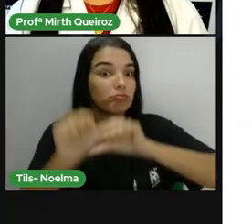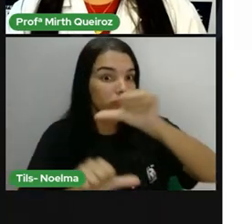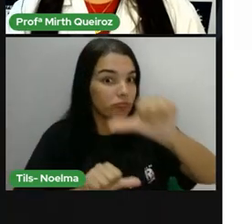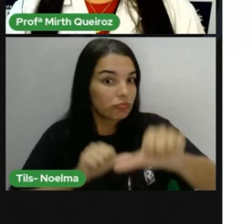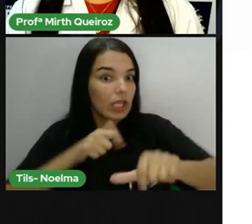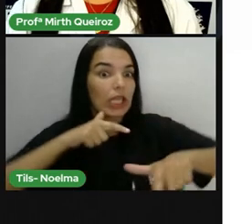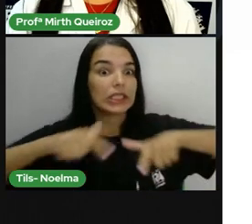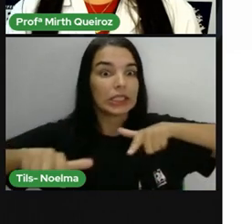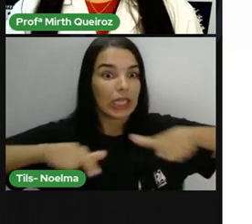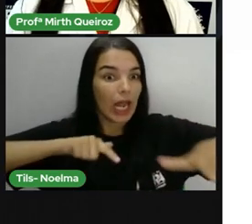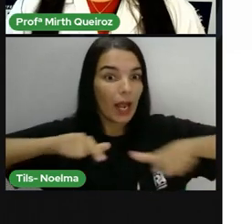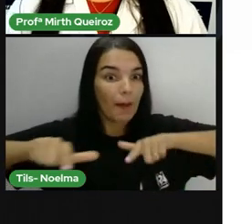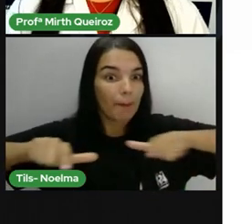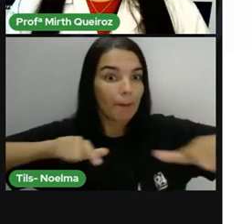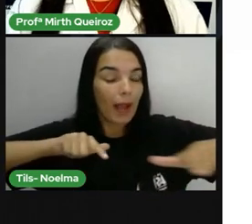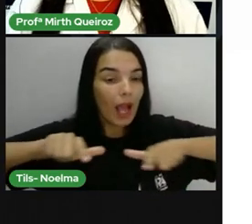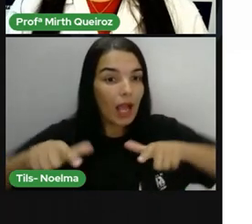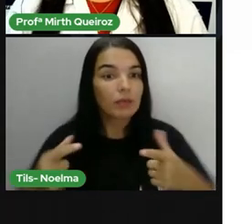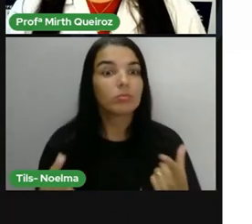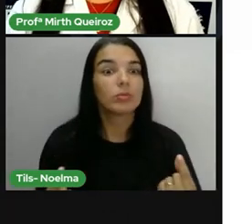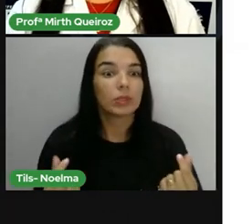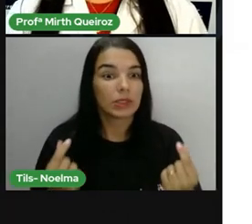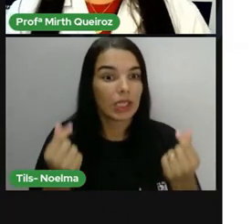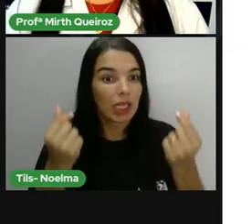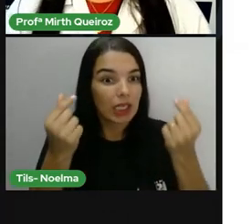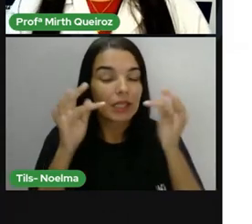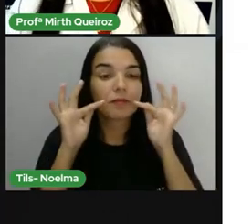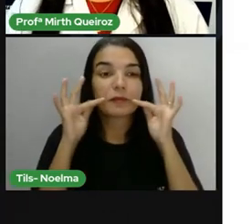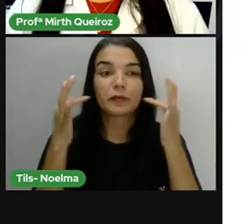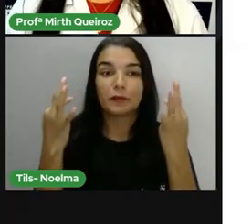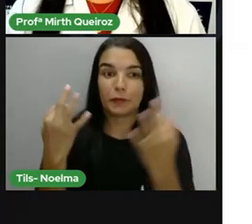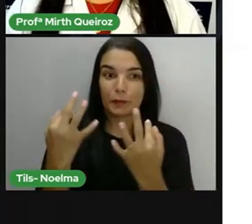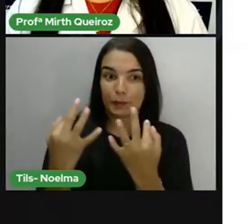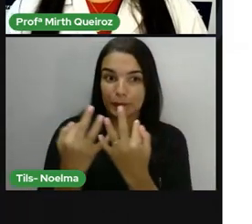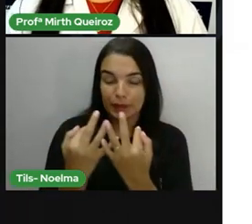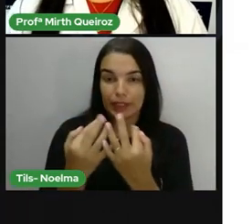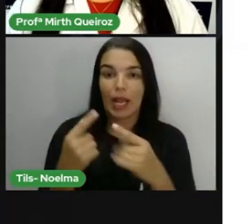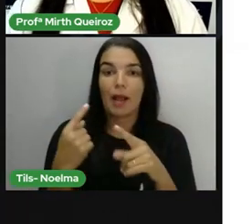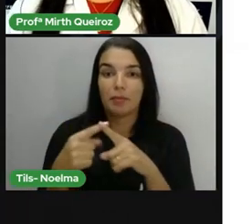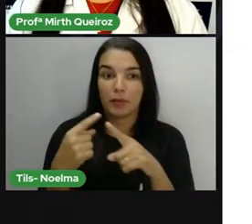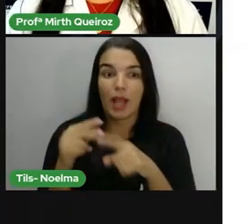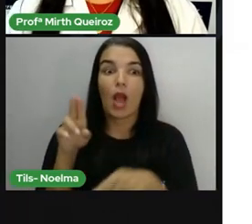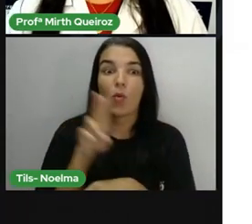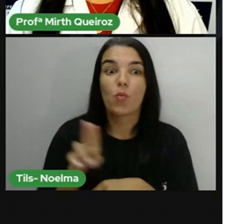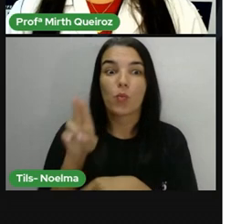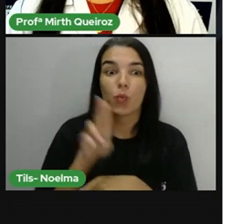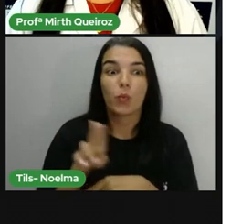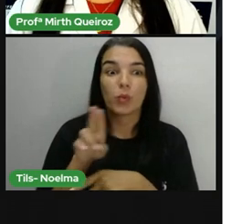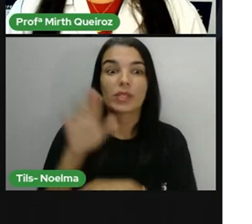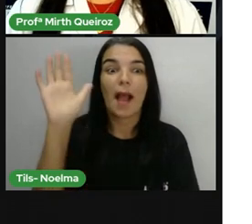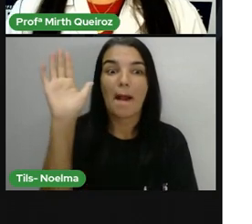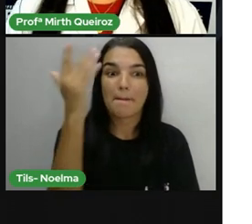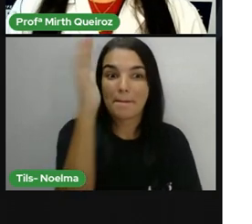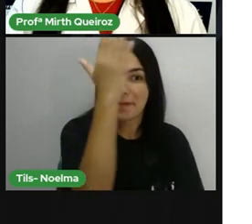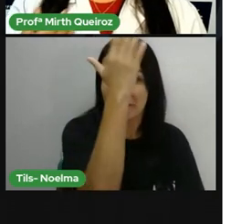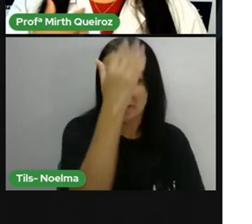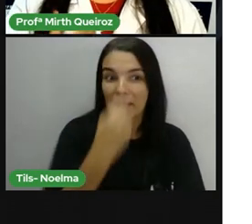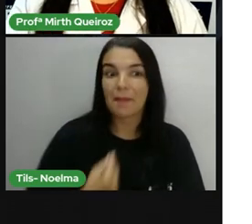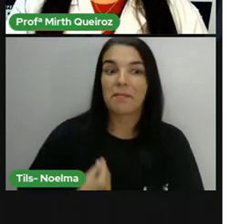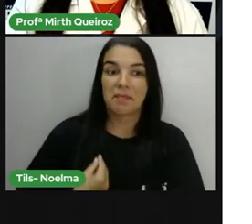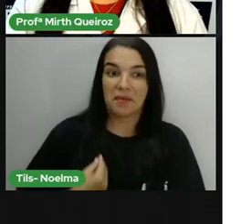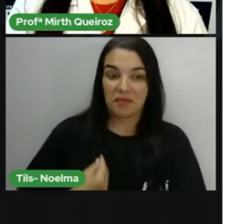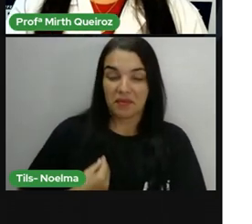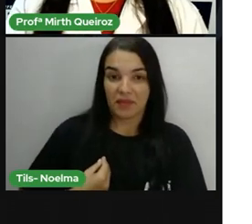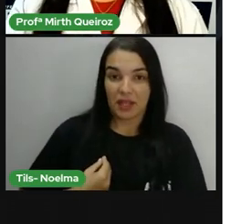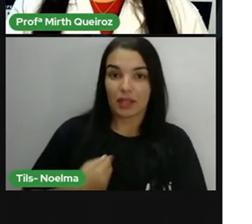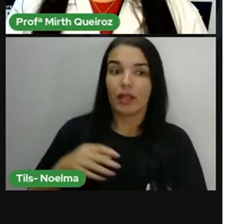trabalho e renda para as famílias. Porque se utilizam essas plantas para poder sobreviver. Tanto para